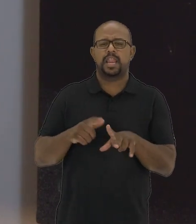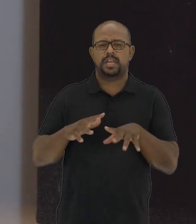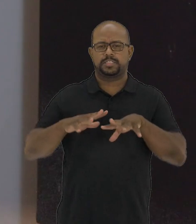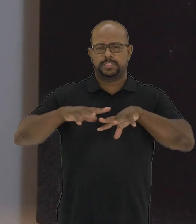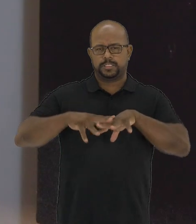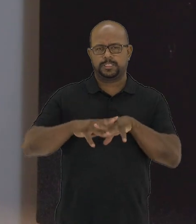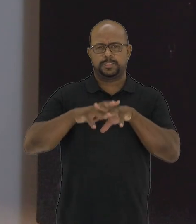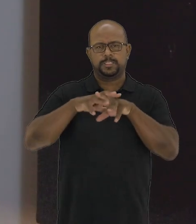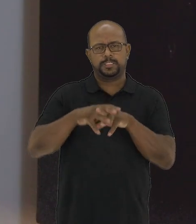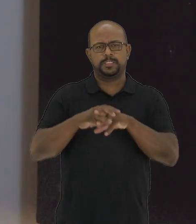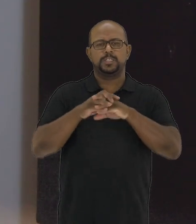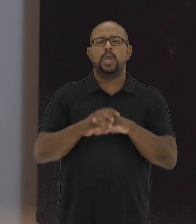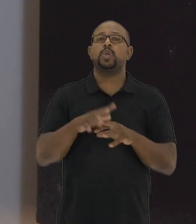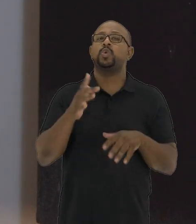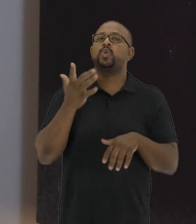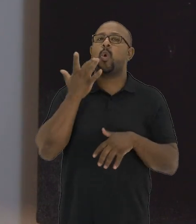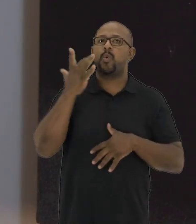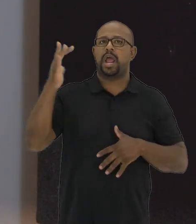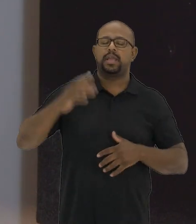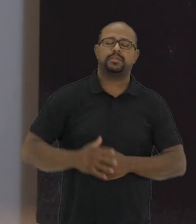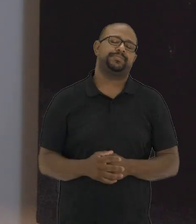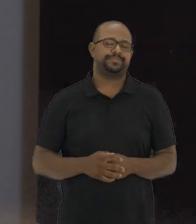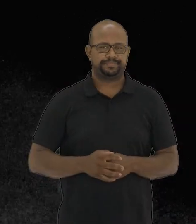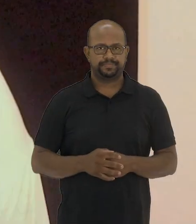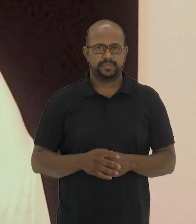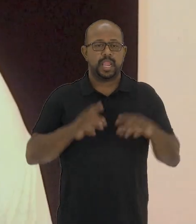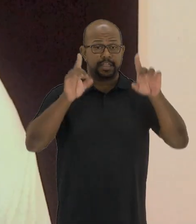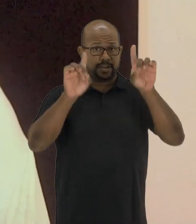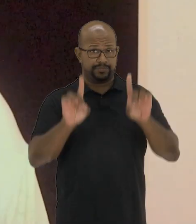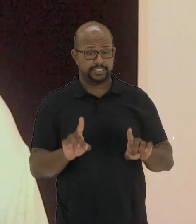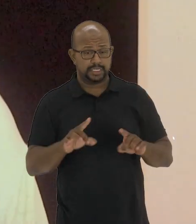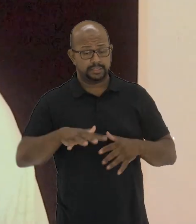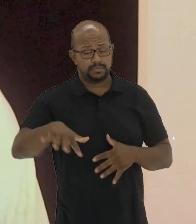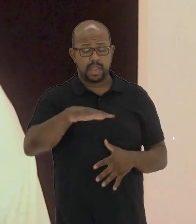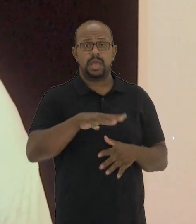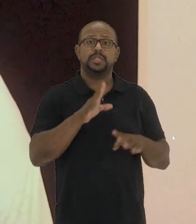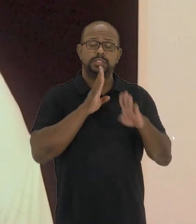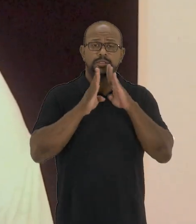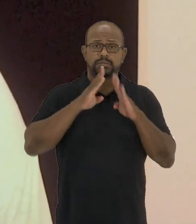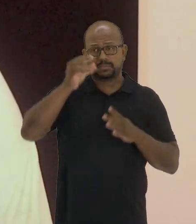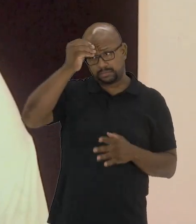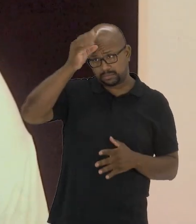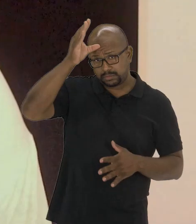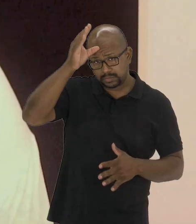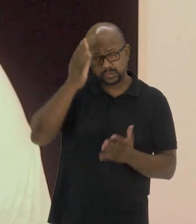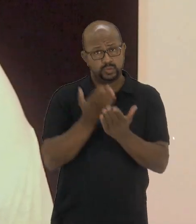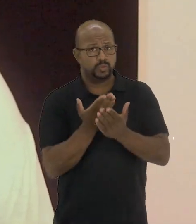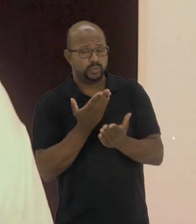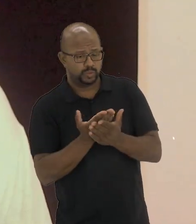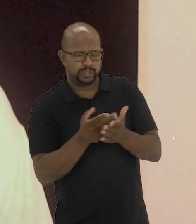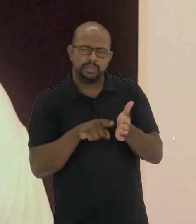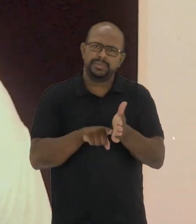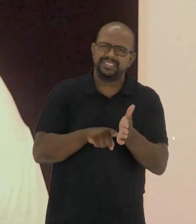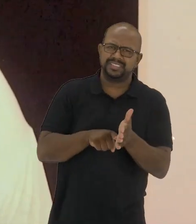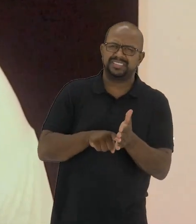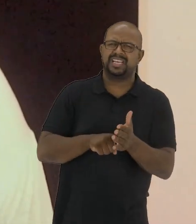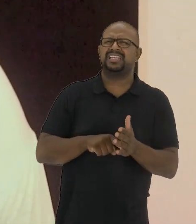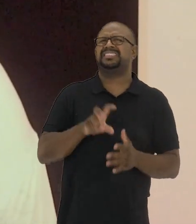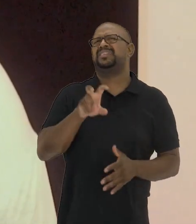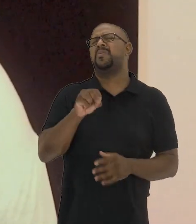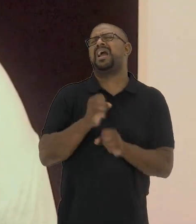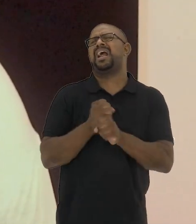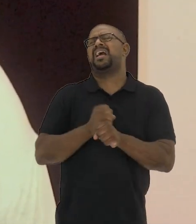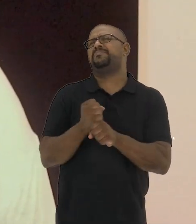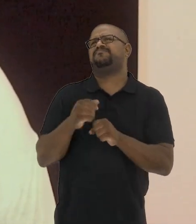preta e sandálias de trança da cor dourada. A deficiência é uma área de conhecimento, de estudo e